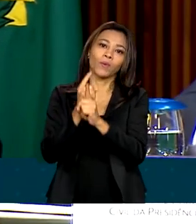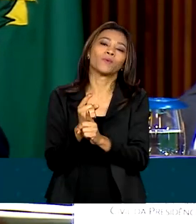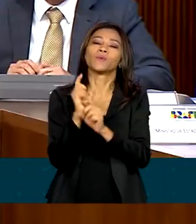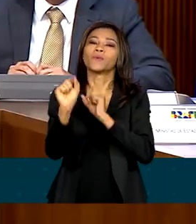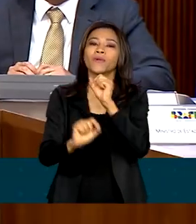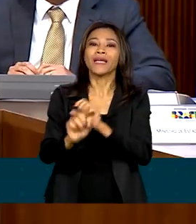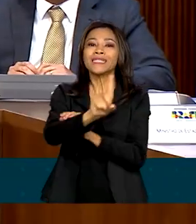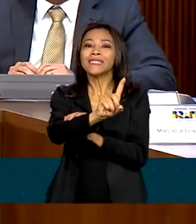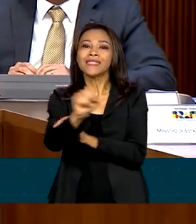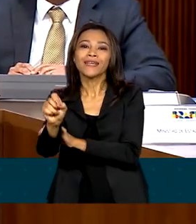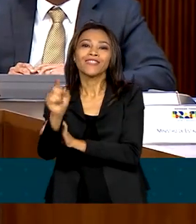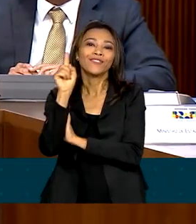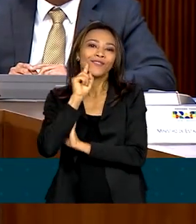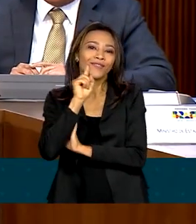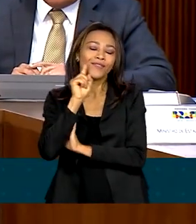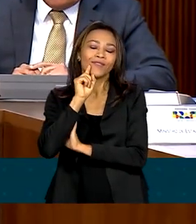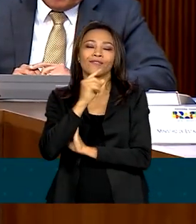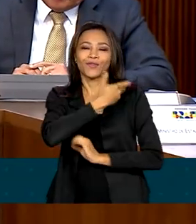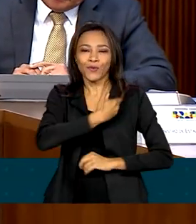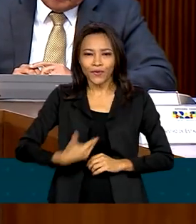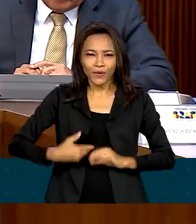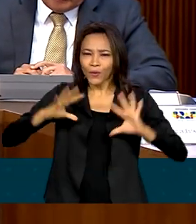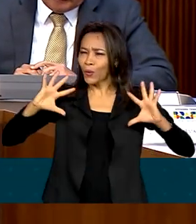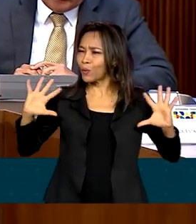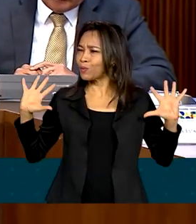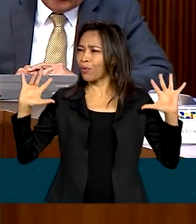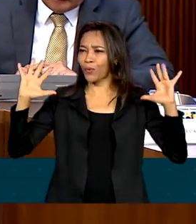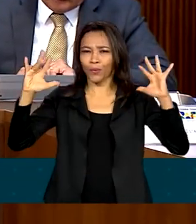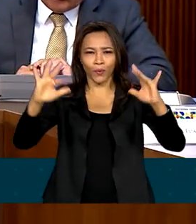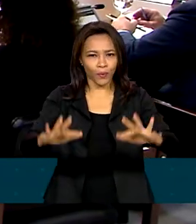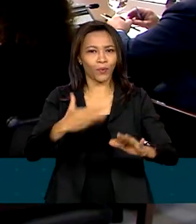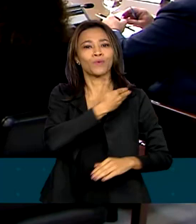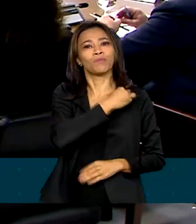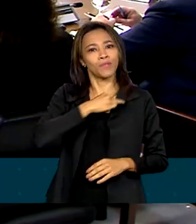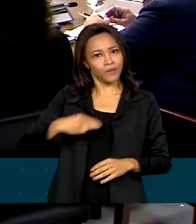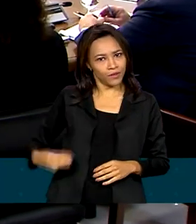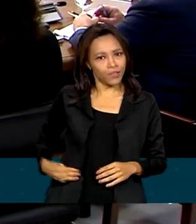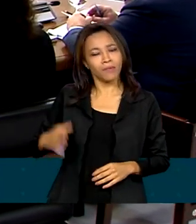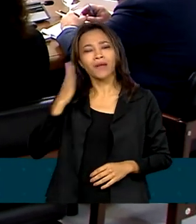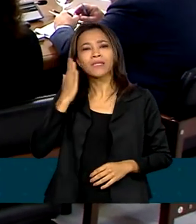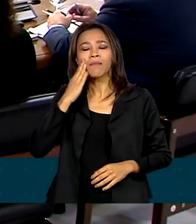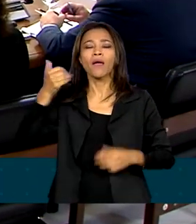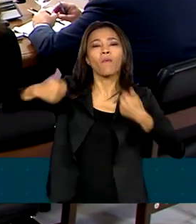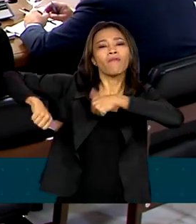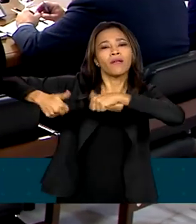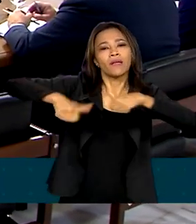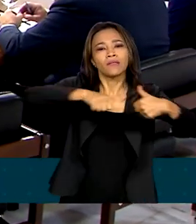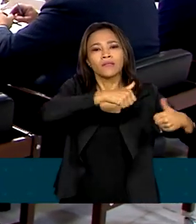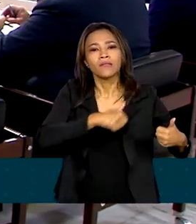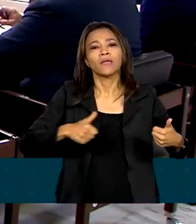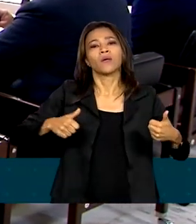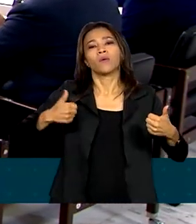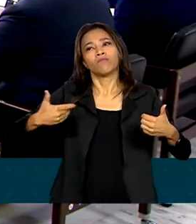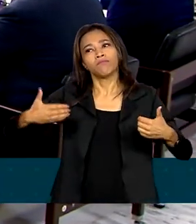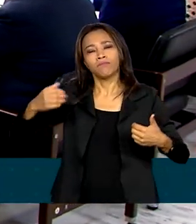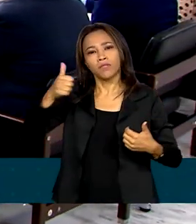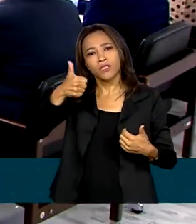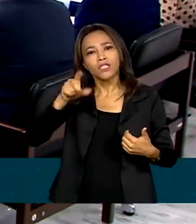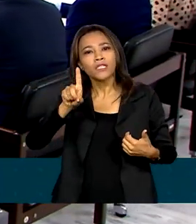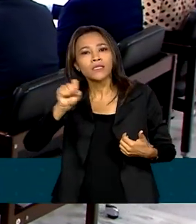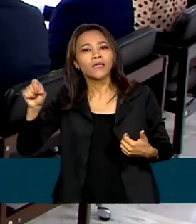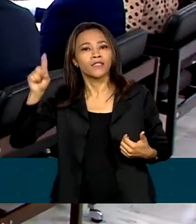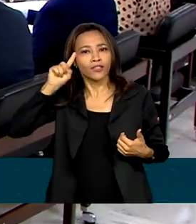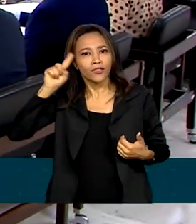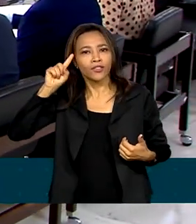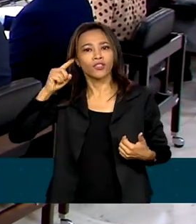governo com todos os ministros, para fazer um balanço das primeiras medidas de governo e traçar o perfil